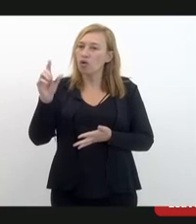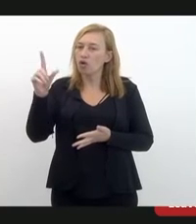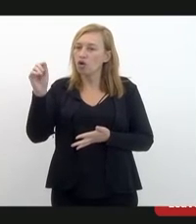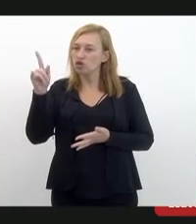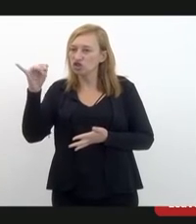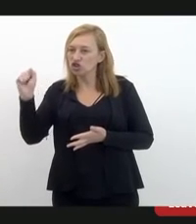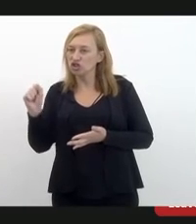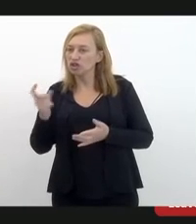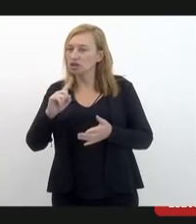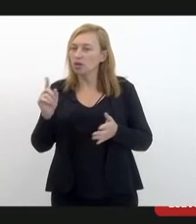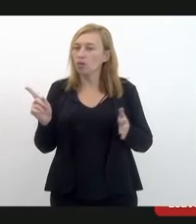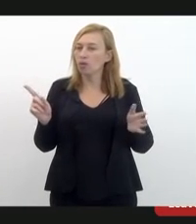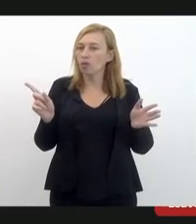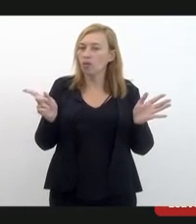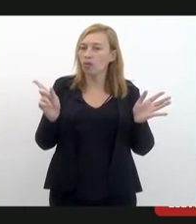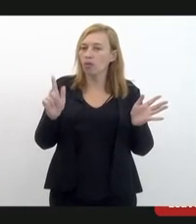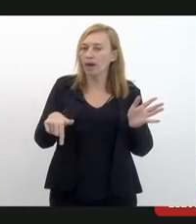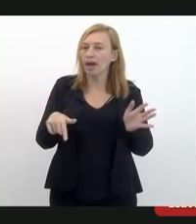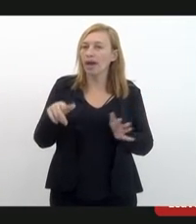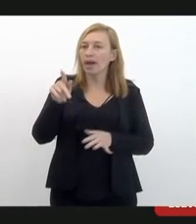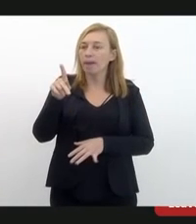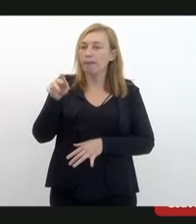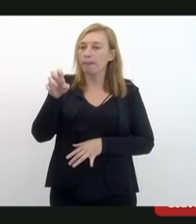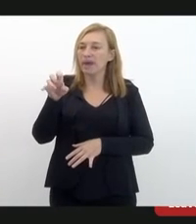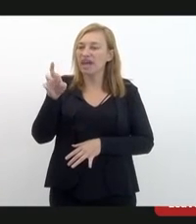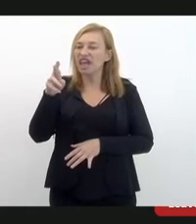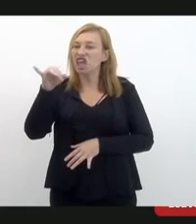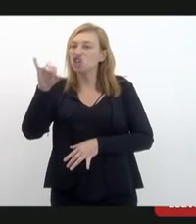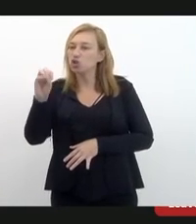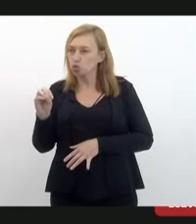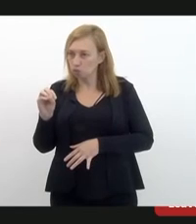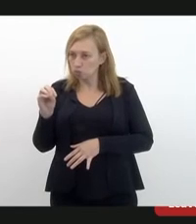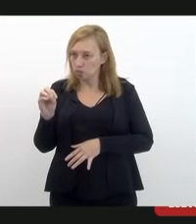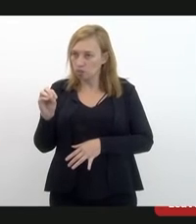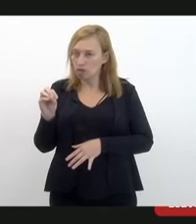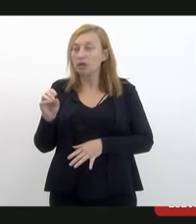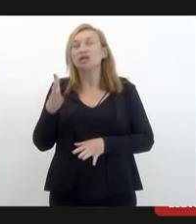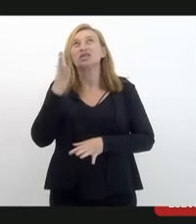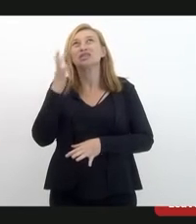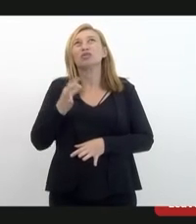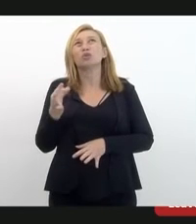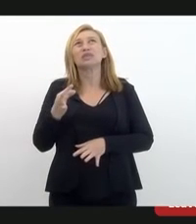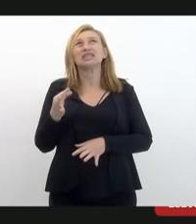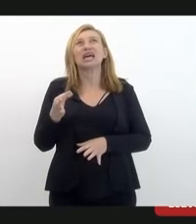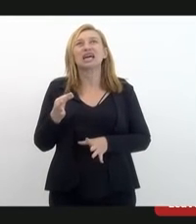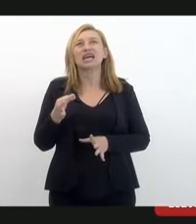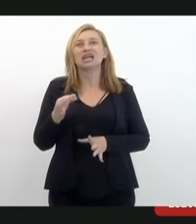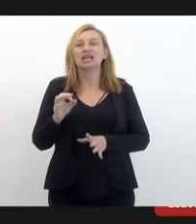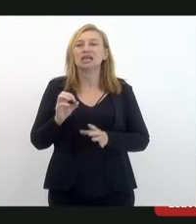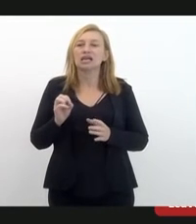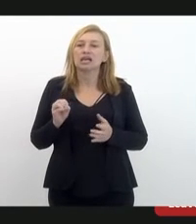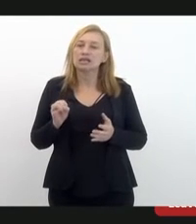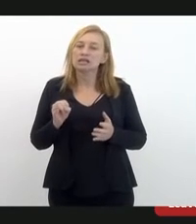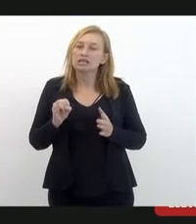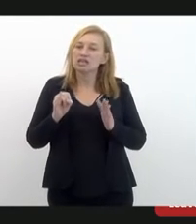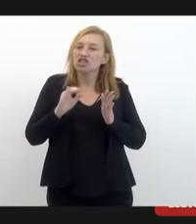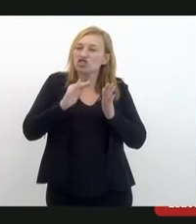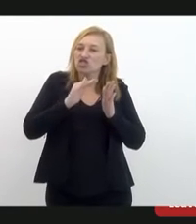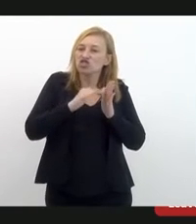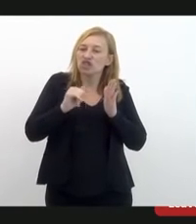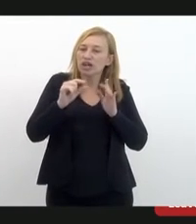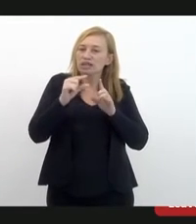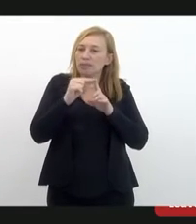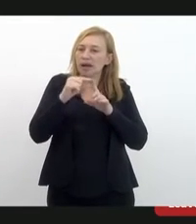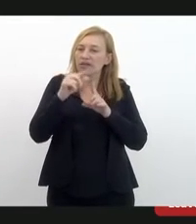titulação de perito oftalmologista. Então, não sei se de repente nós suprimirmos esse termo